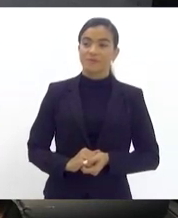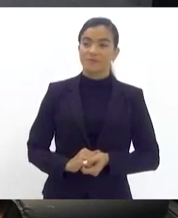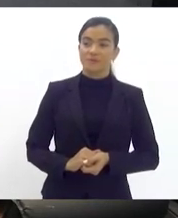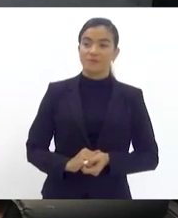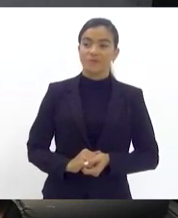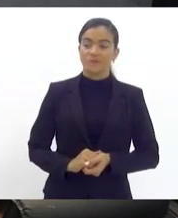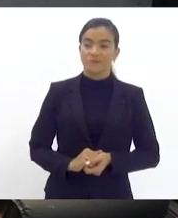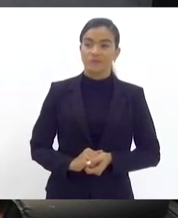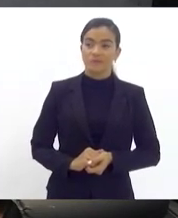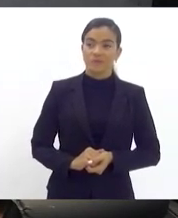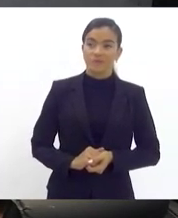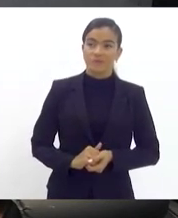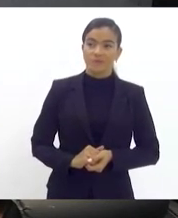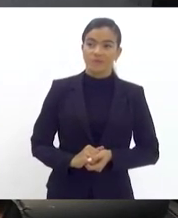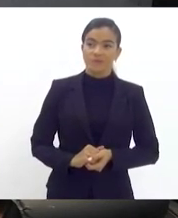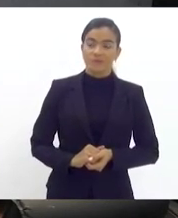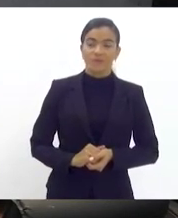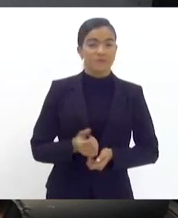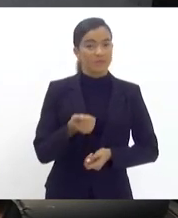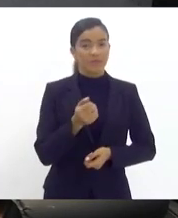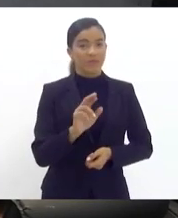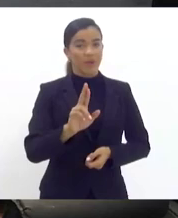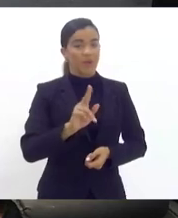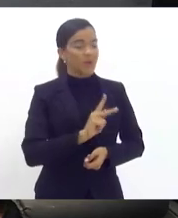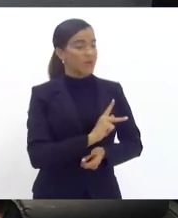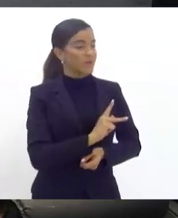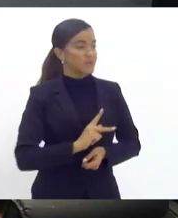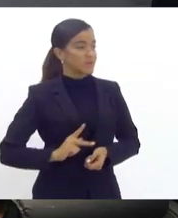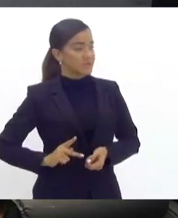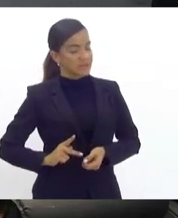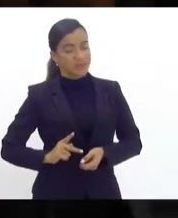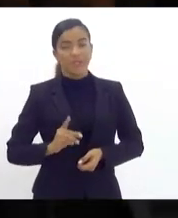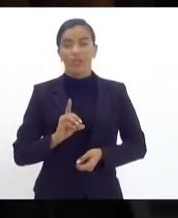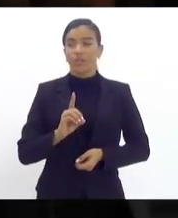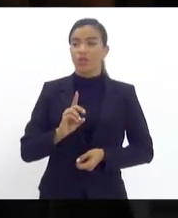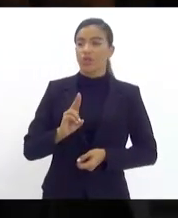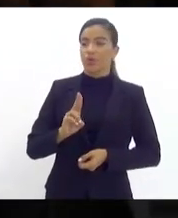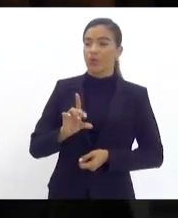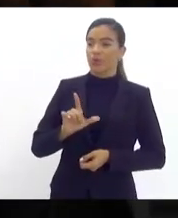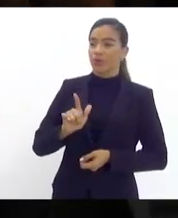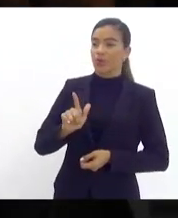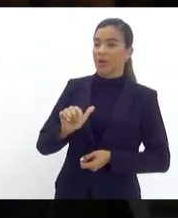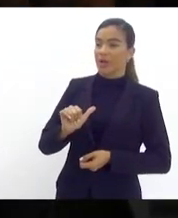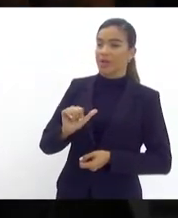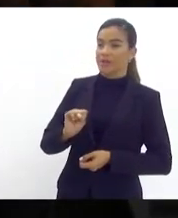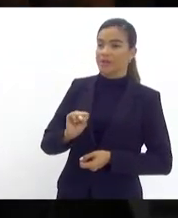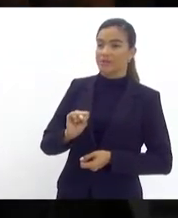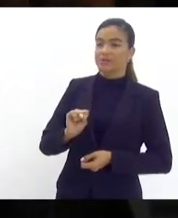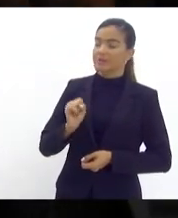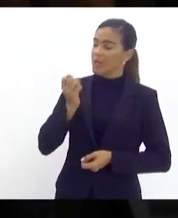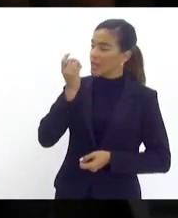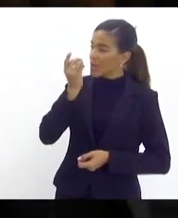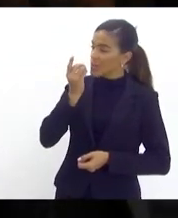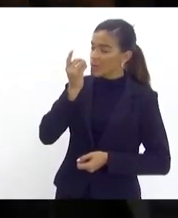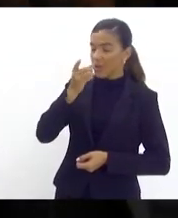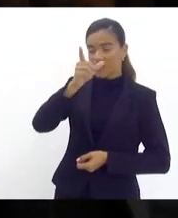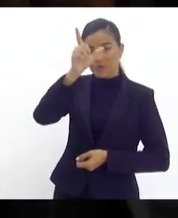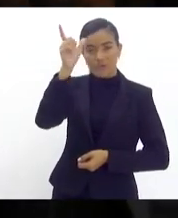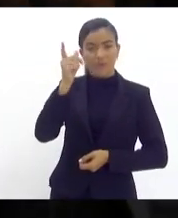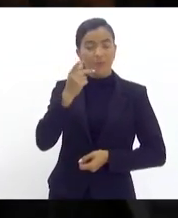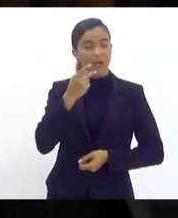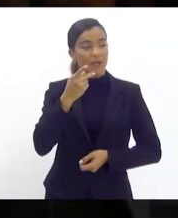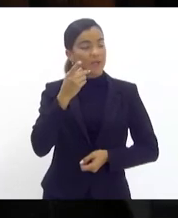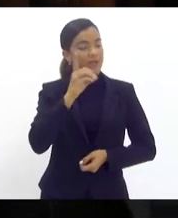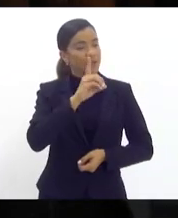senhor presidente Douglas senhores deputados deputado Luiz Paulo deputada